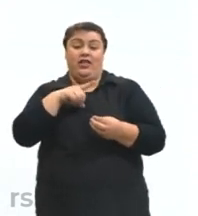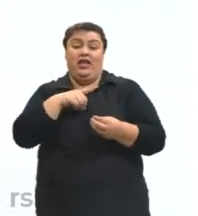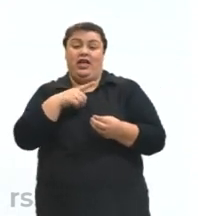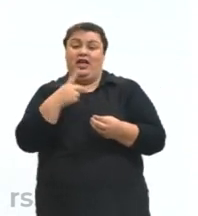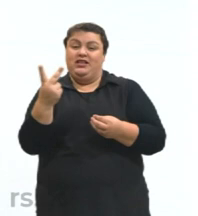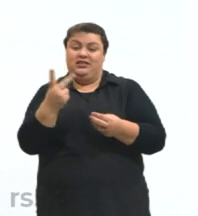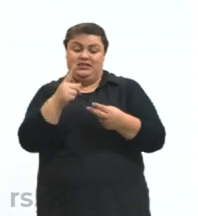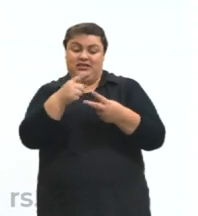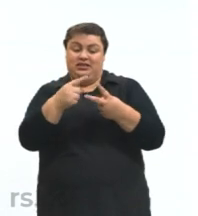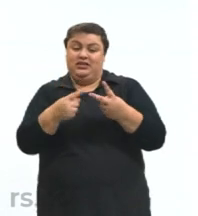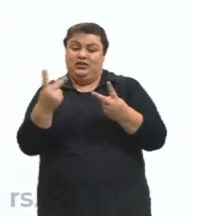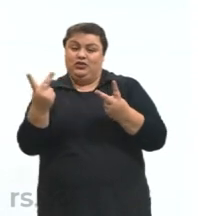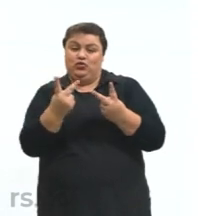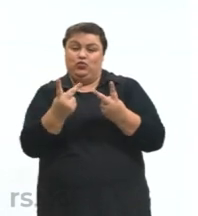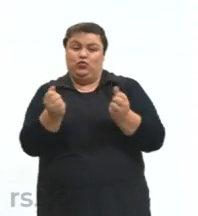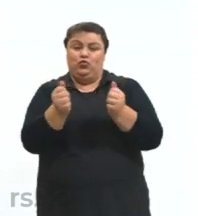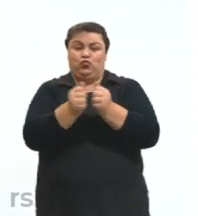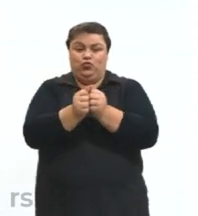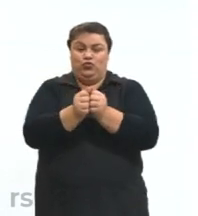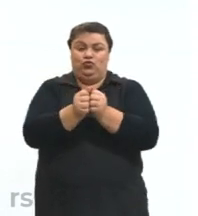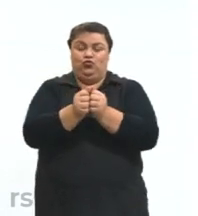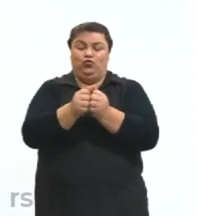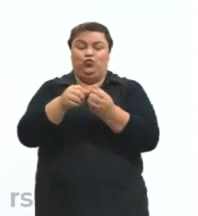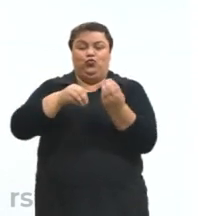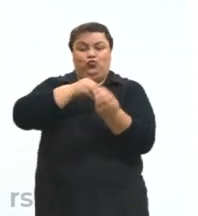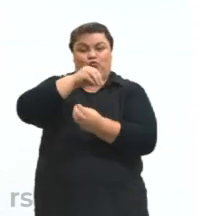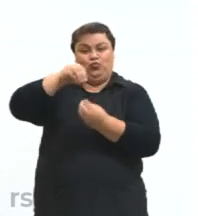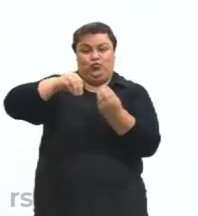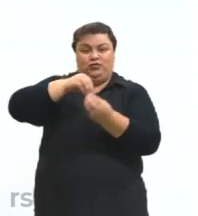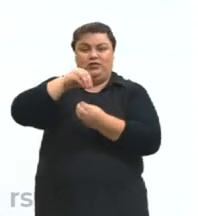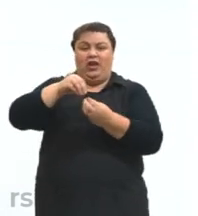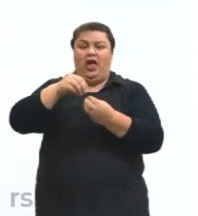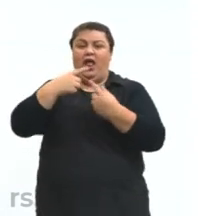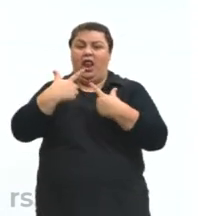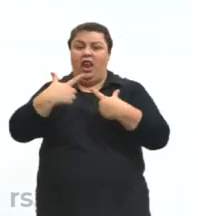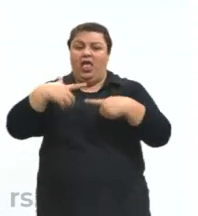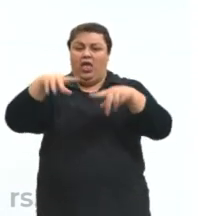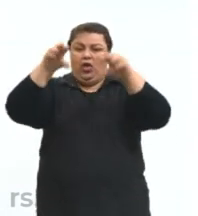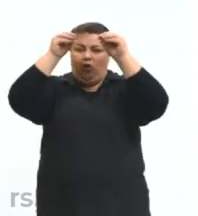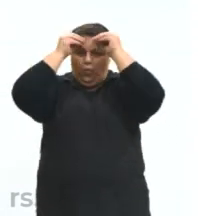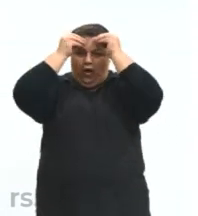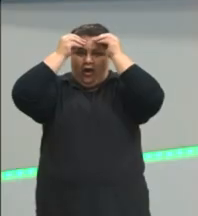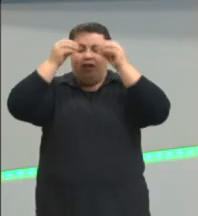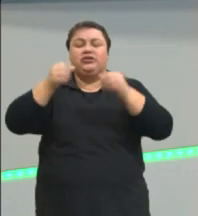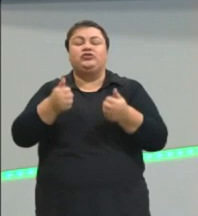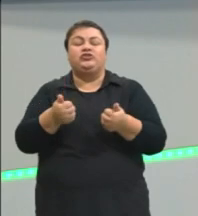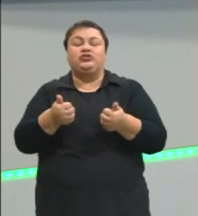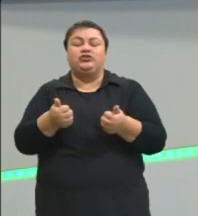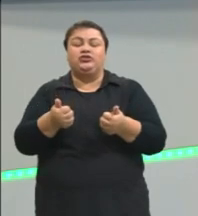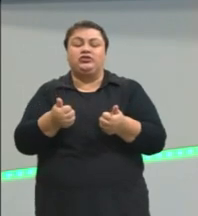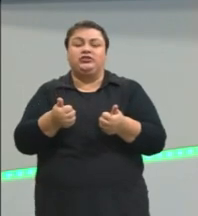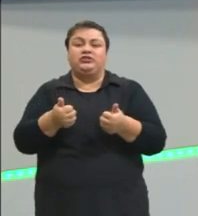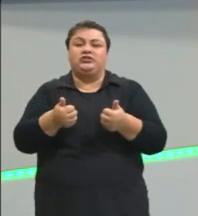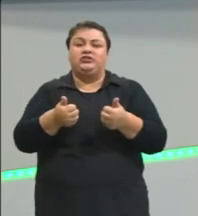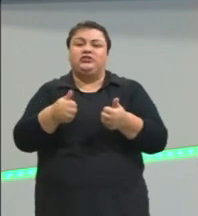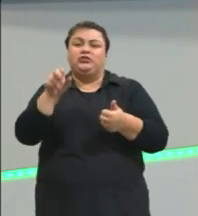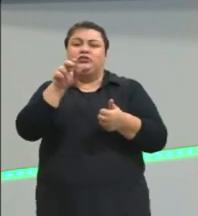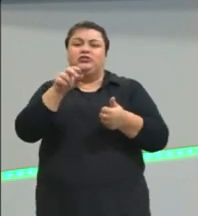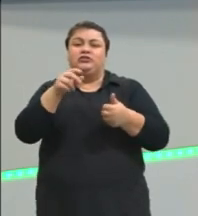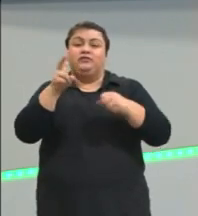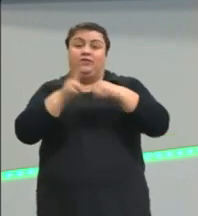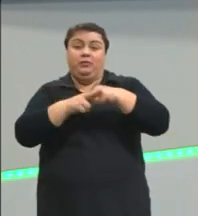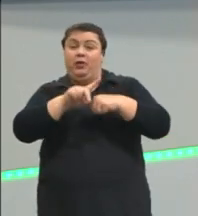junção da linguagem verbal com a não verbal. Ela é muito comum em charges, tirinhas,